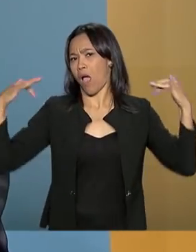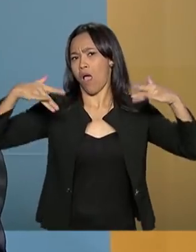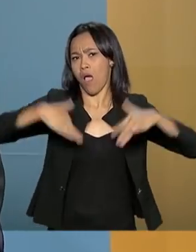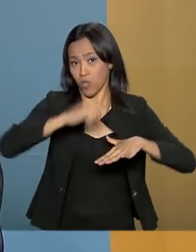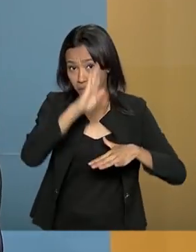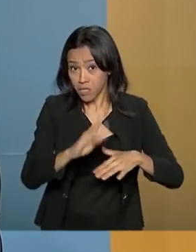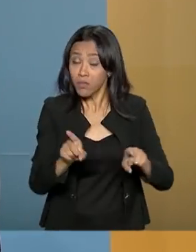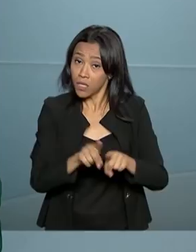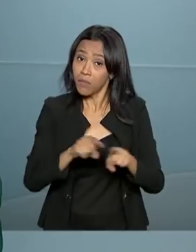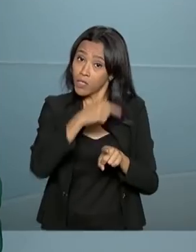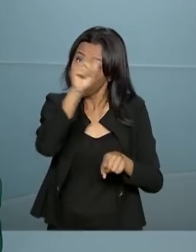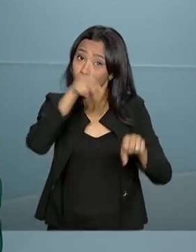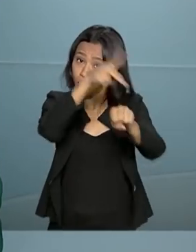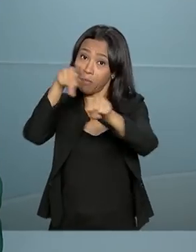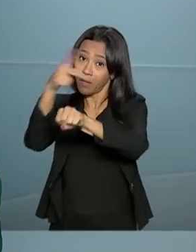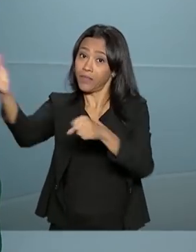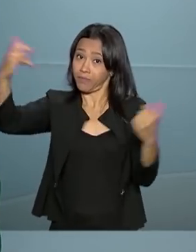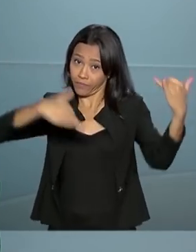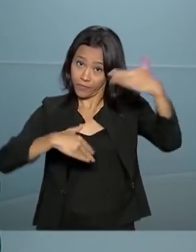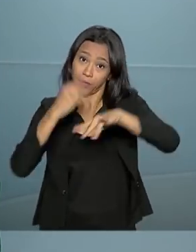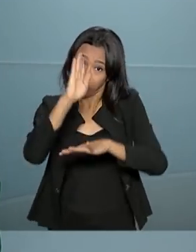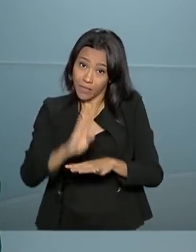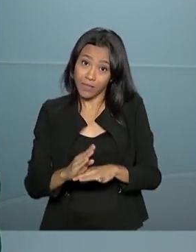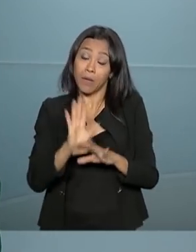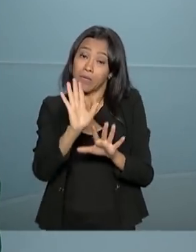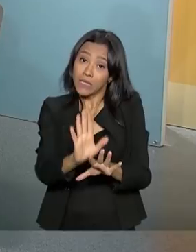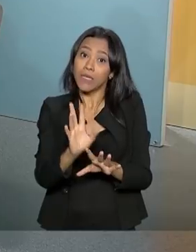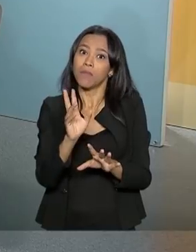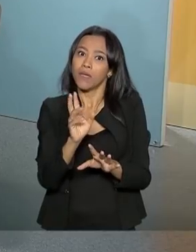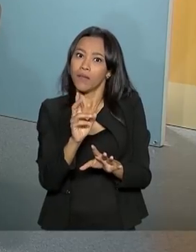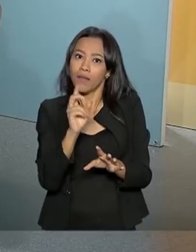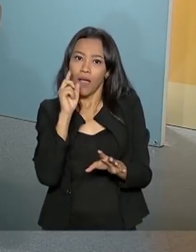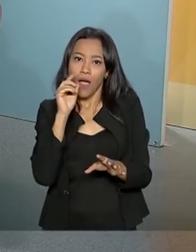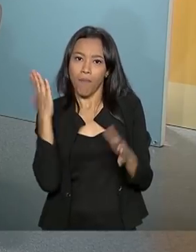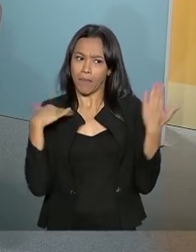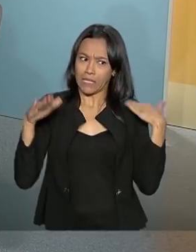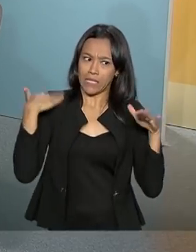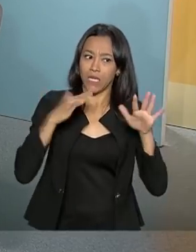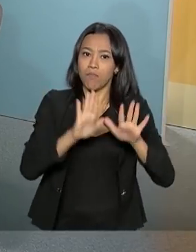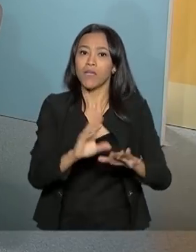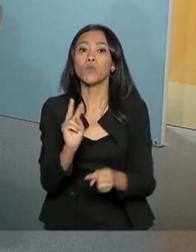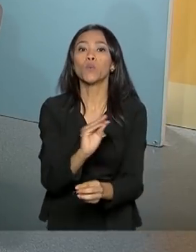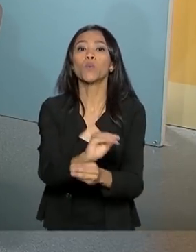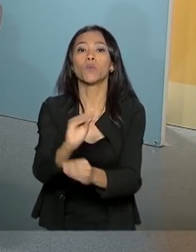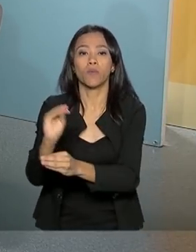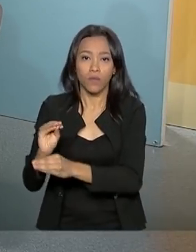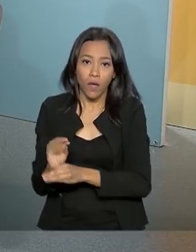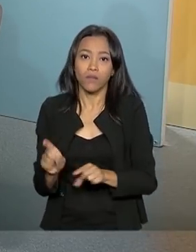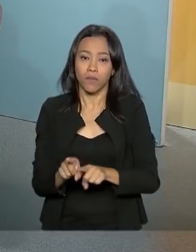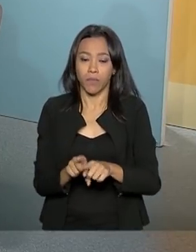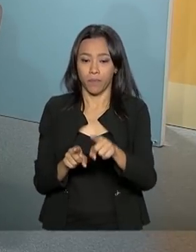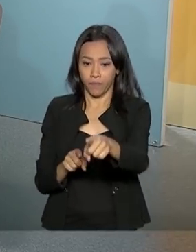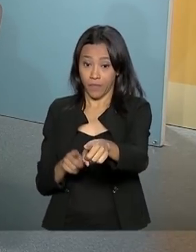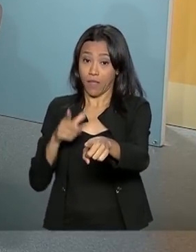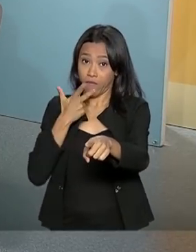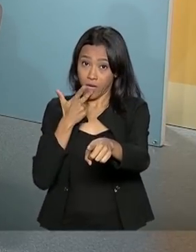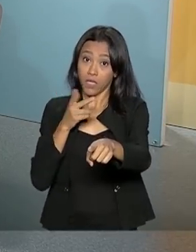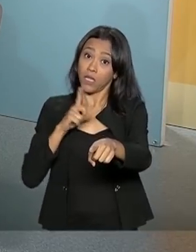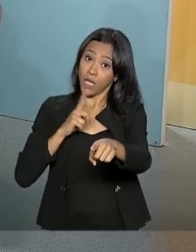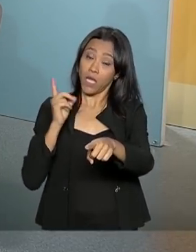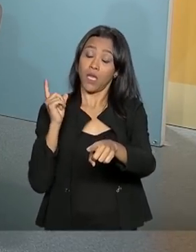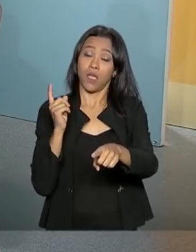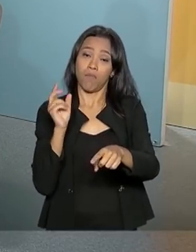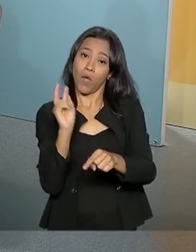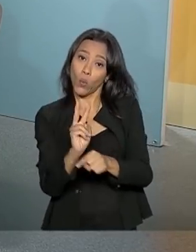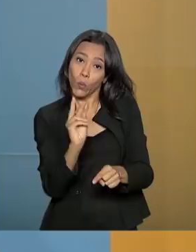e de estrangeiros. Ou seja, explorar, mas com o olho na preservação. Para ter recursos para preservação, para